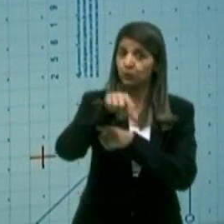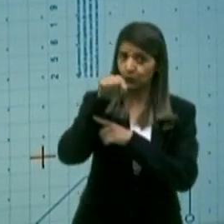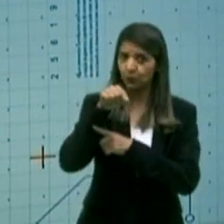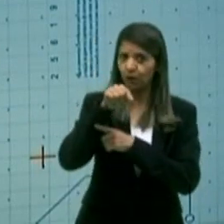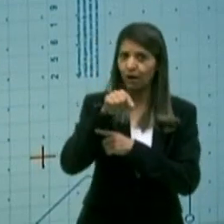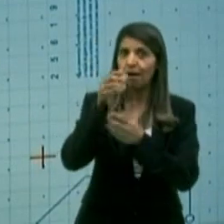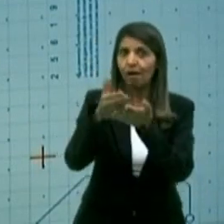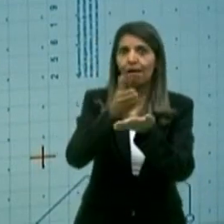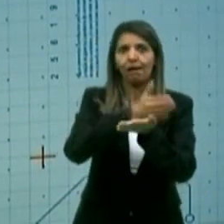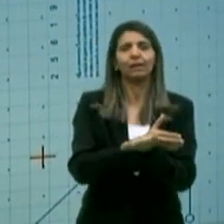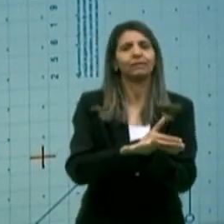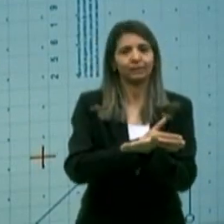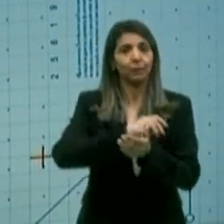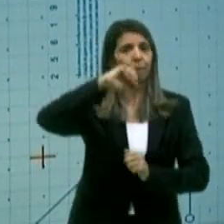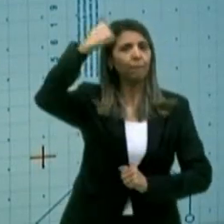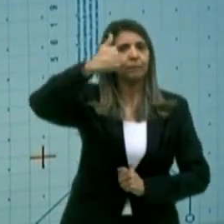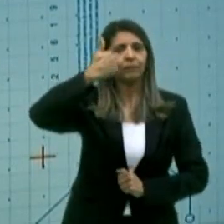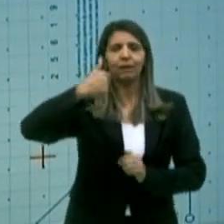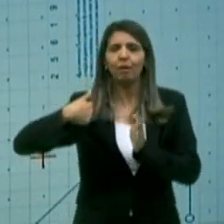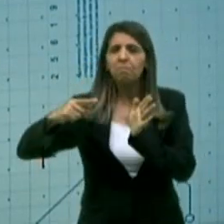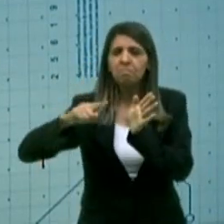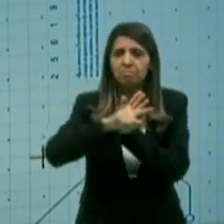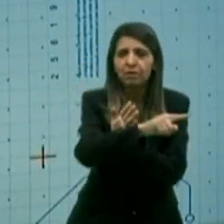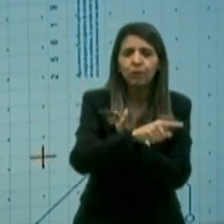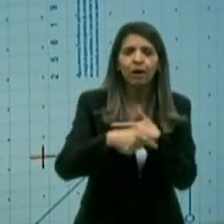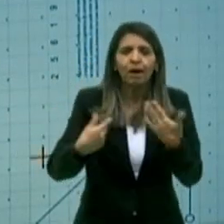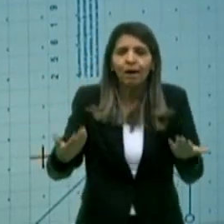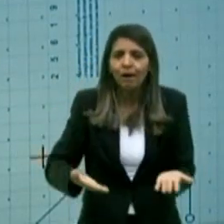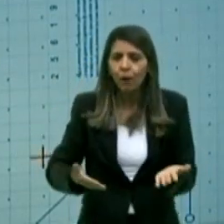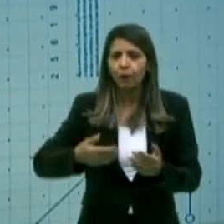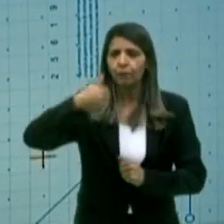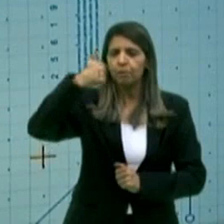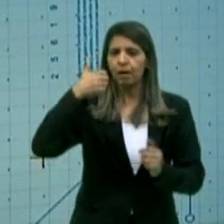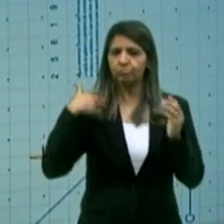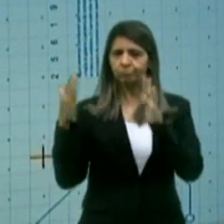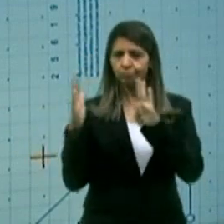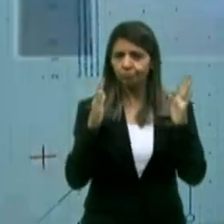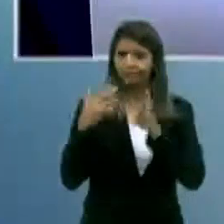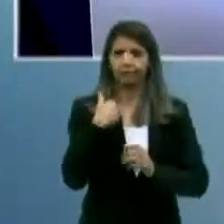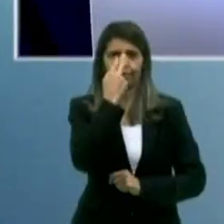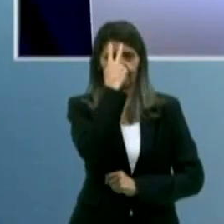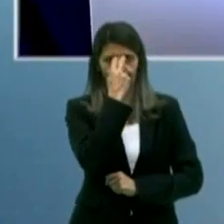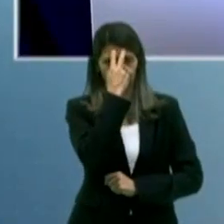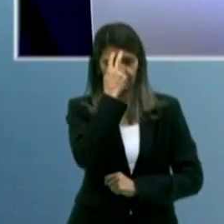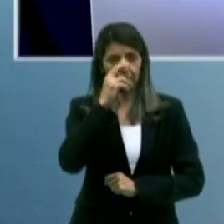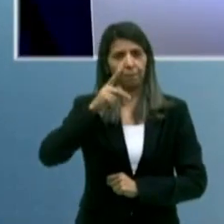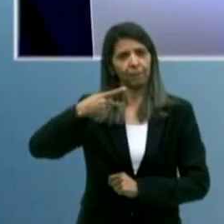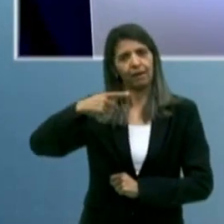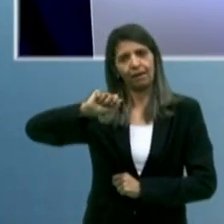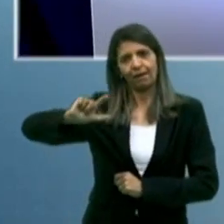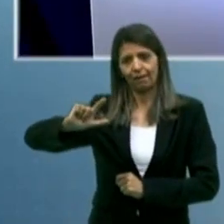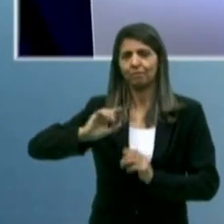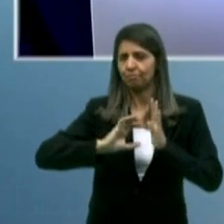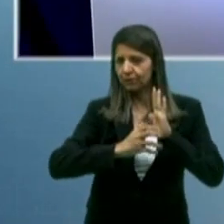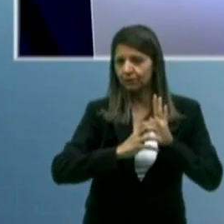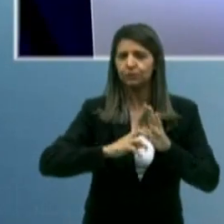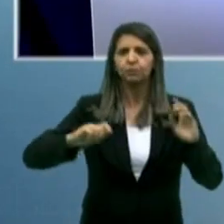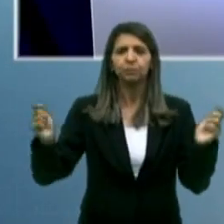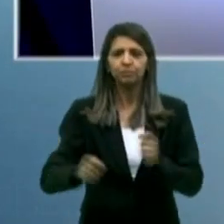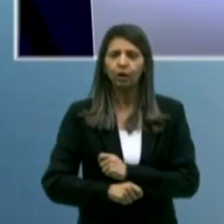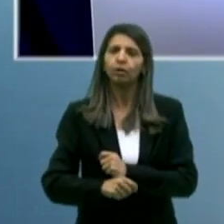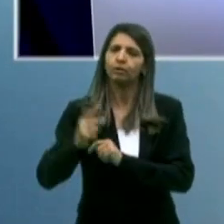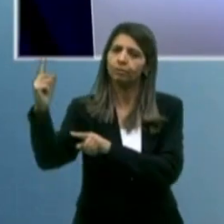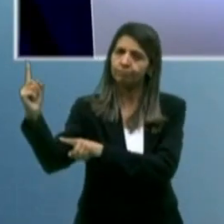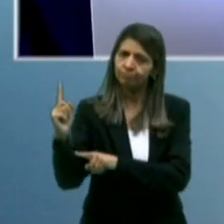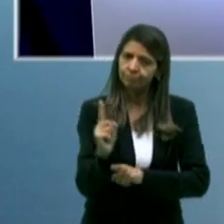previamente, o primeiro a perguntar neste bloco será a Nilvan Ferreira, do PL. Então, vou pedir para que o candidato